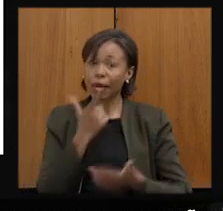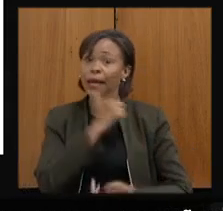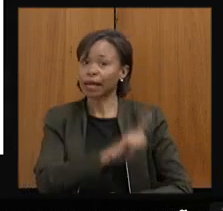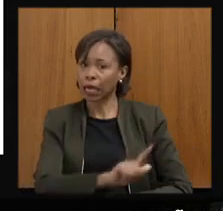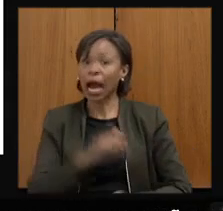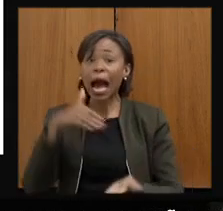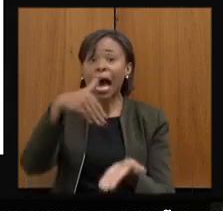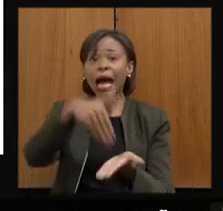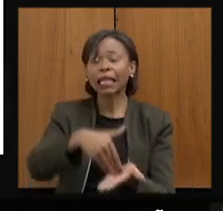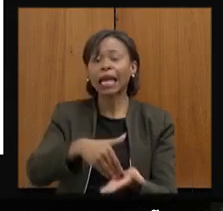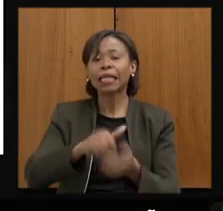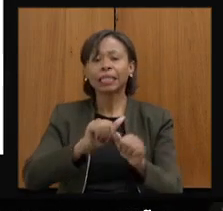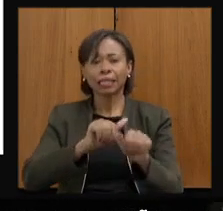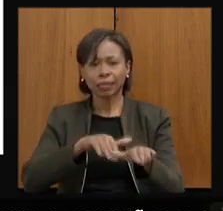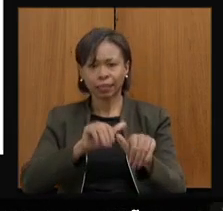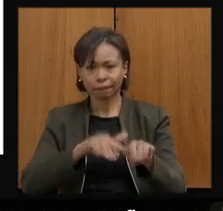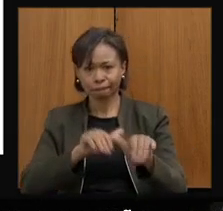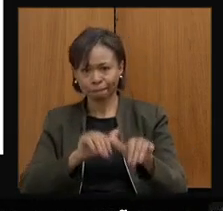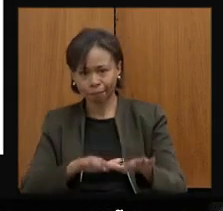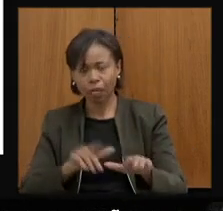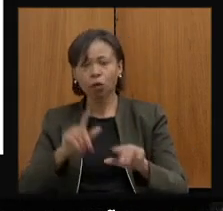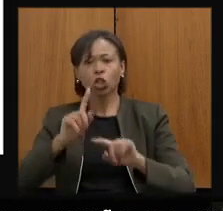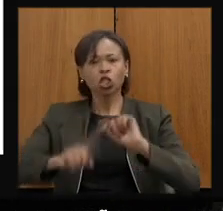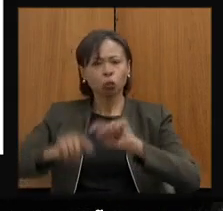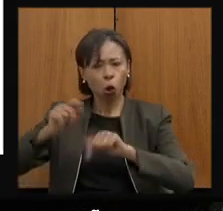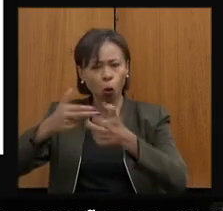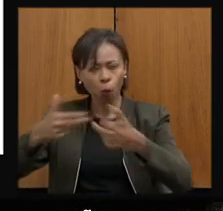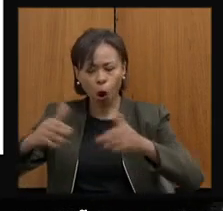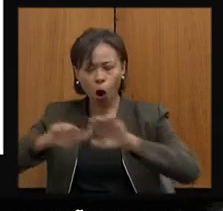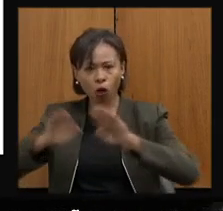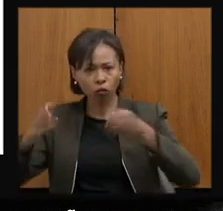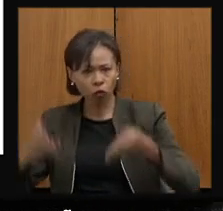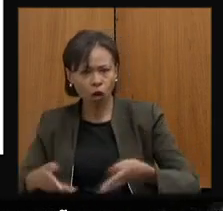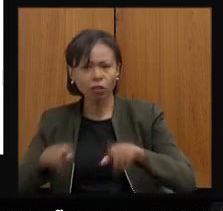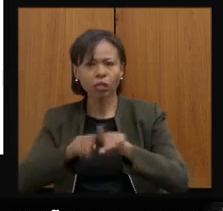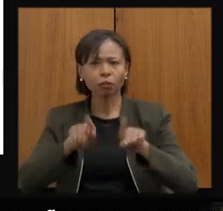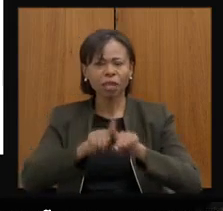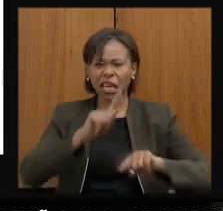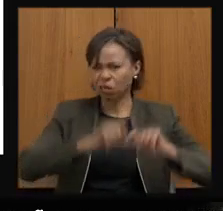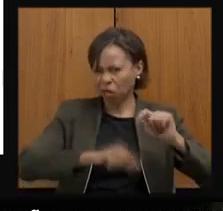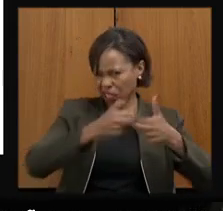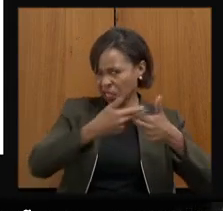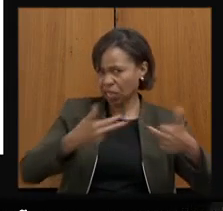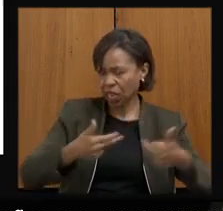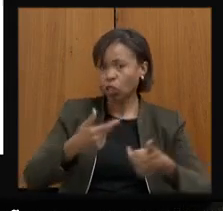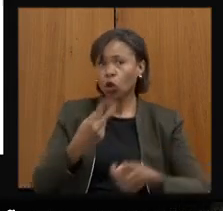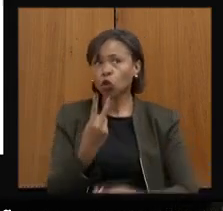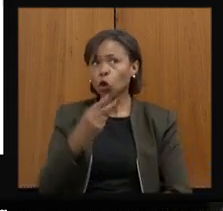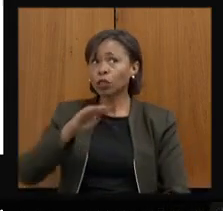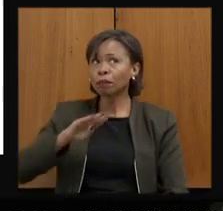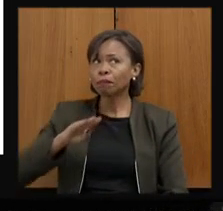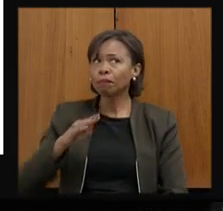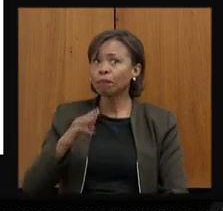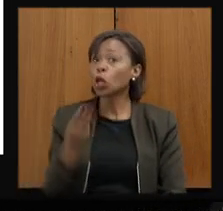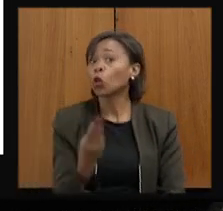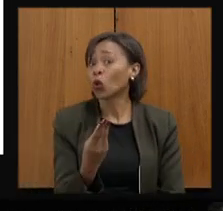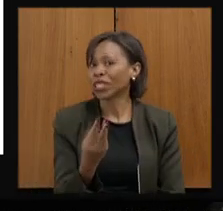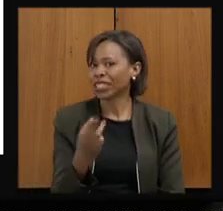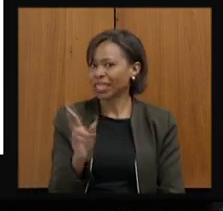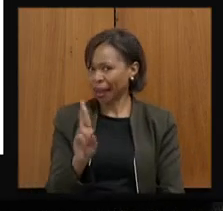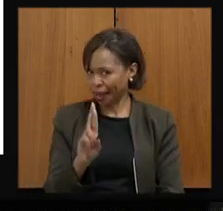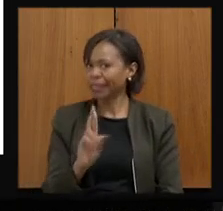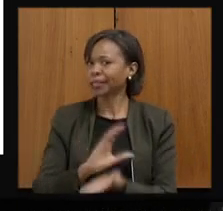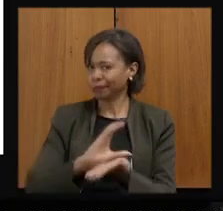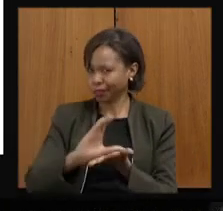setembro, de mobiliários e equipamentos, investimento de quase R$ 2 bilhões. A situação